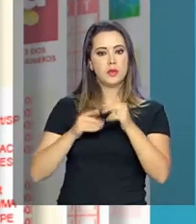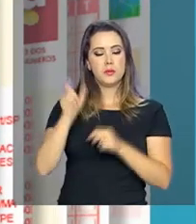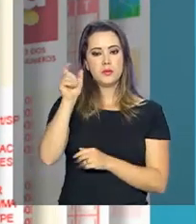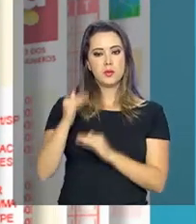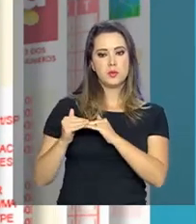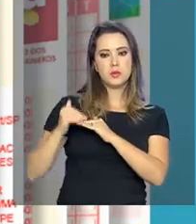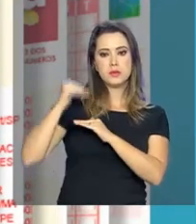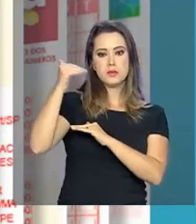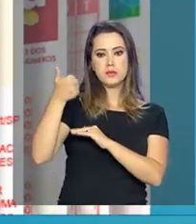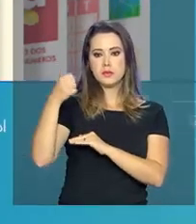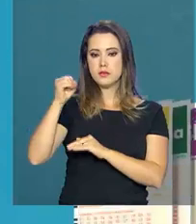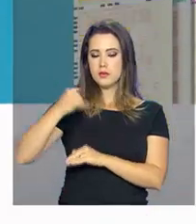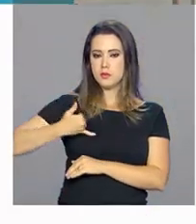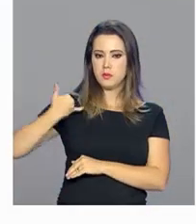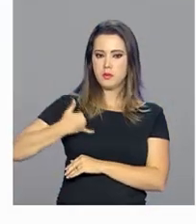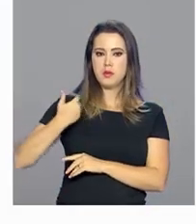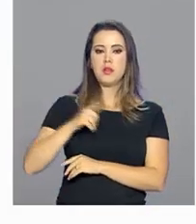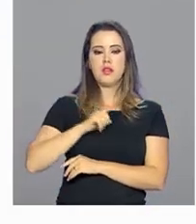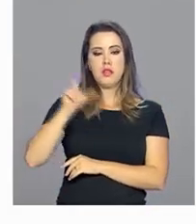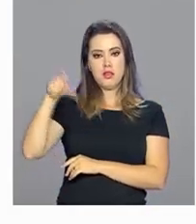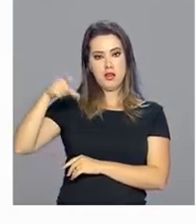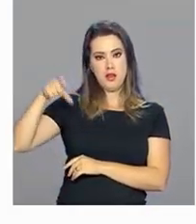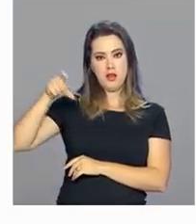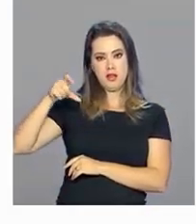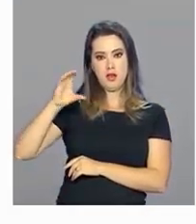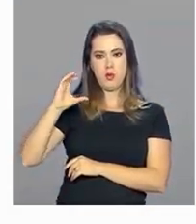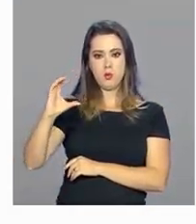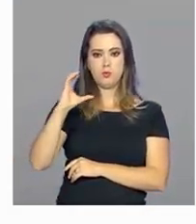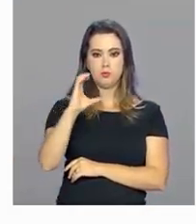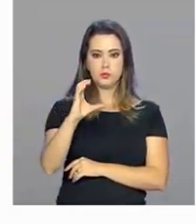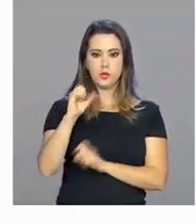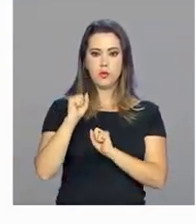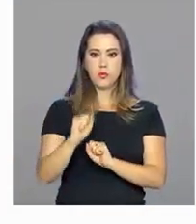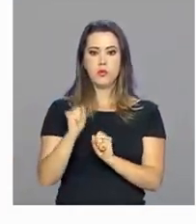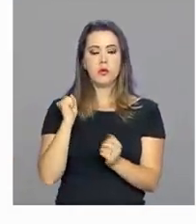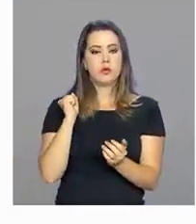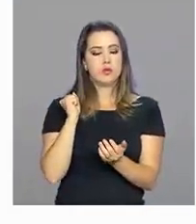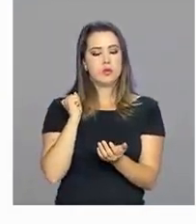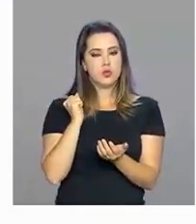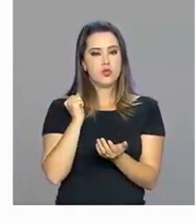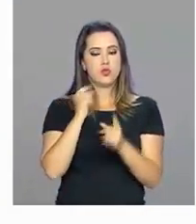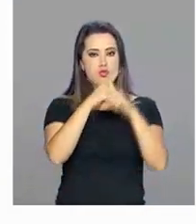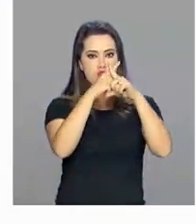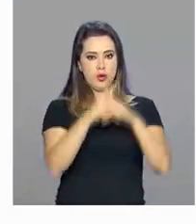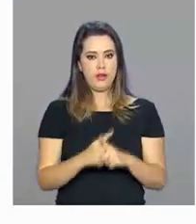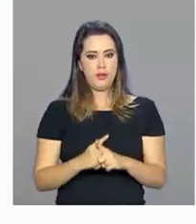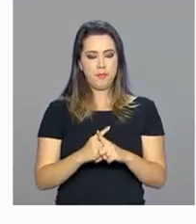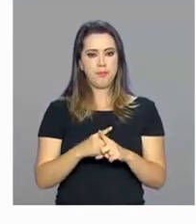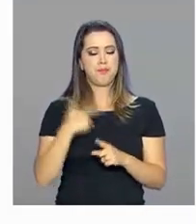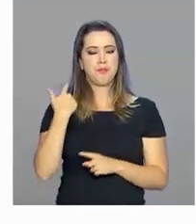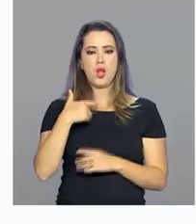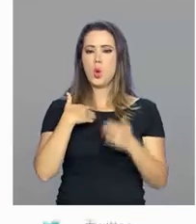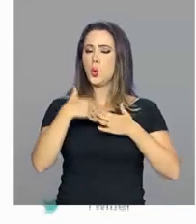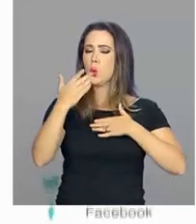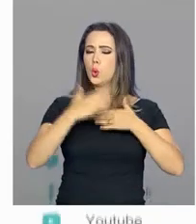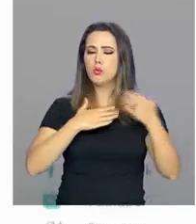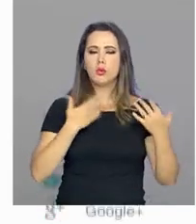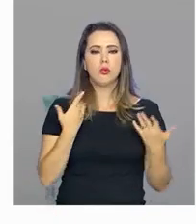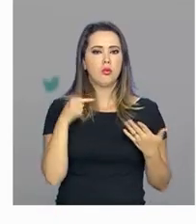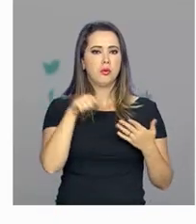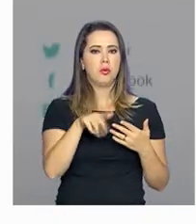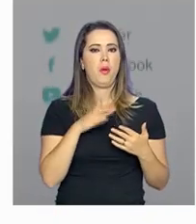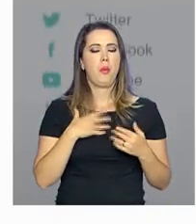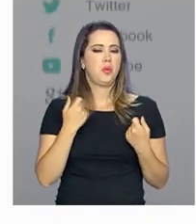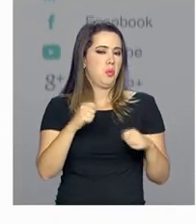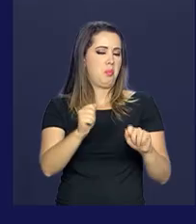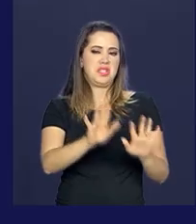de 18 anos e que possua cartão de crédito poderá fazer suas apostas nas loterias, independente de ter